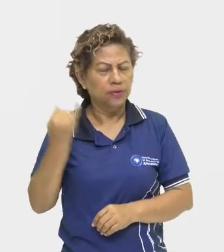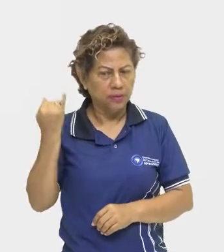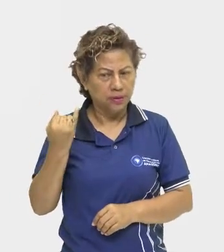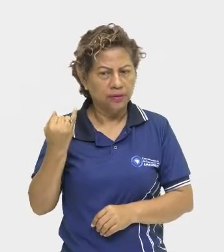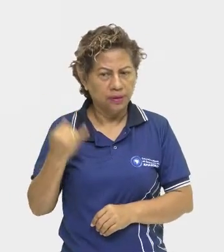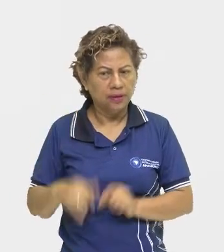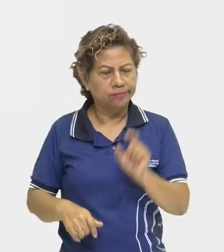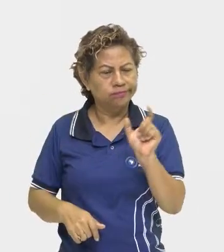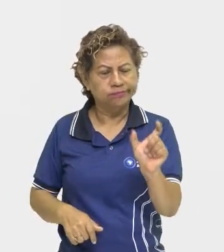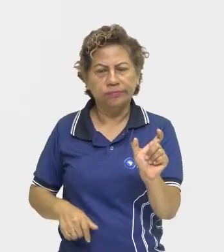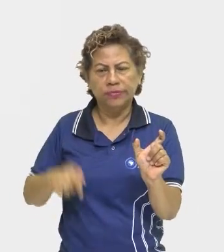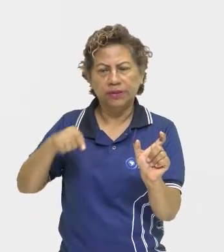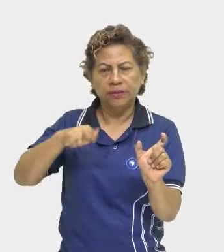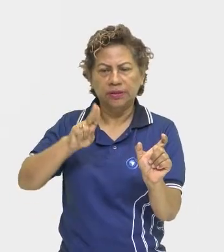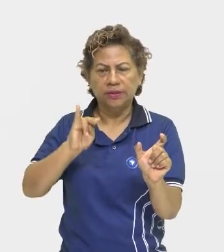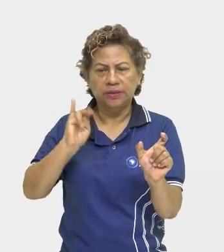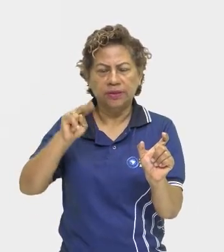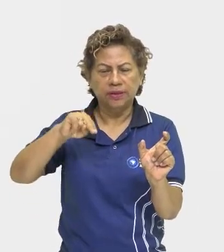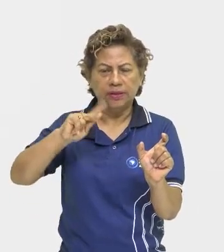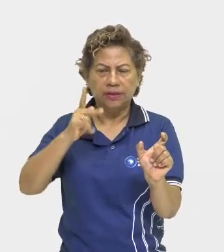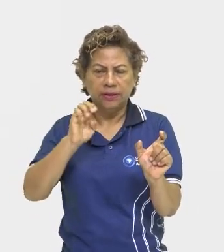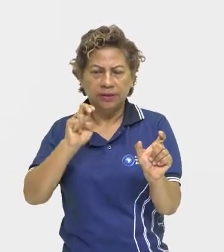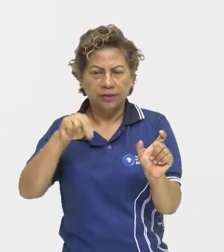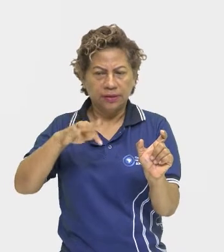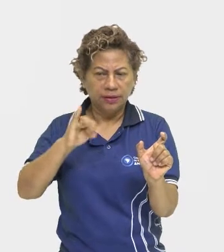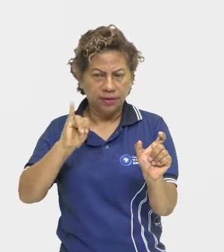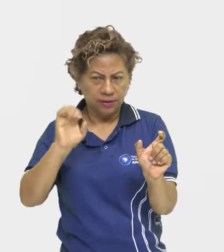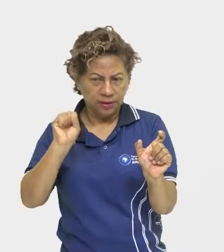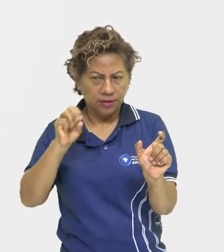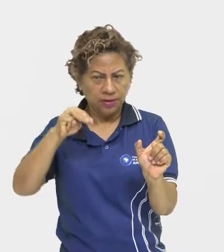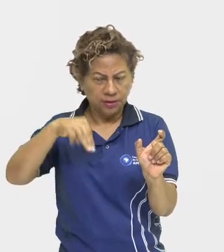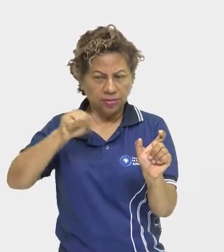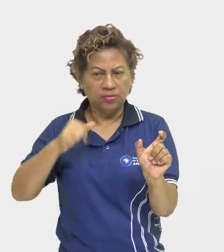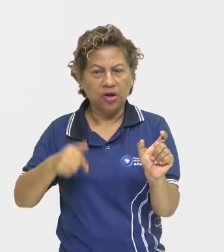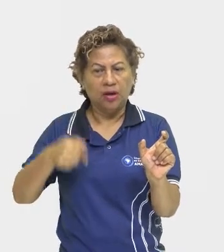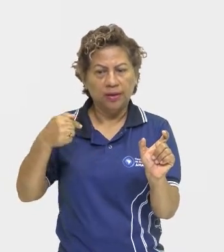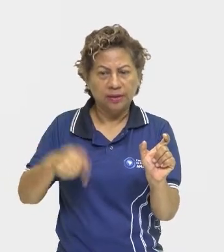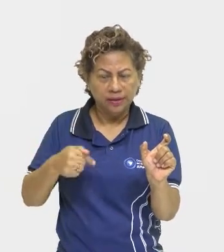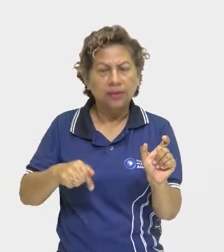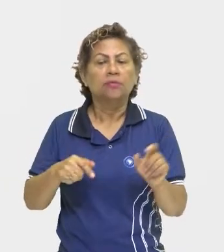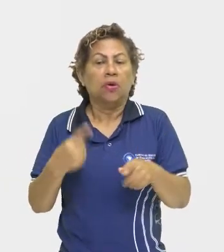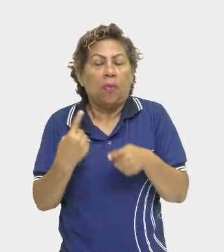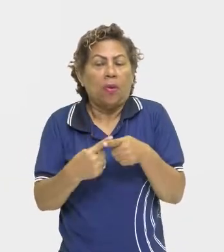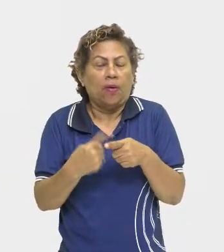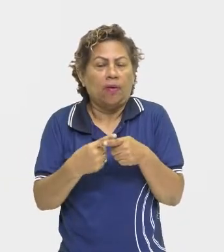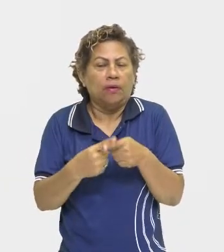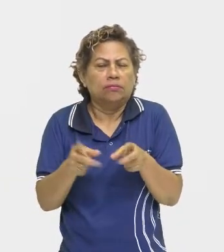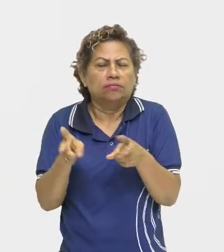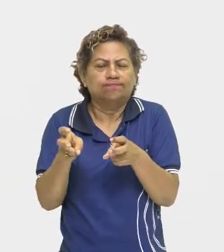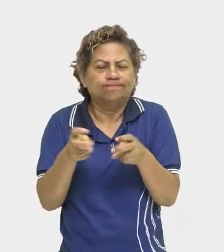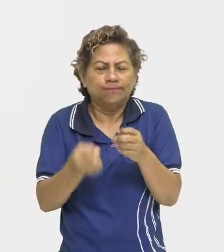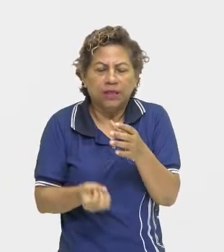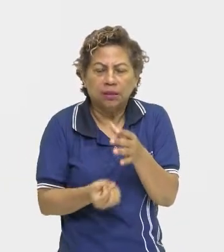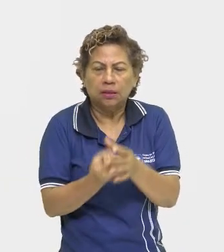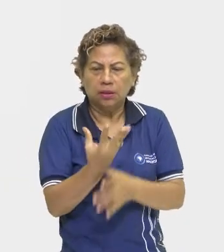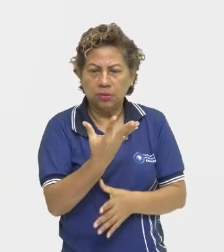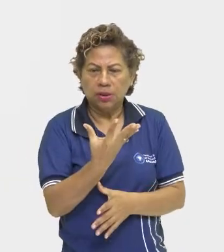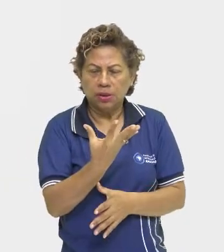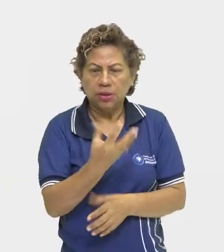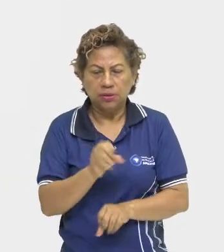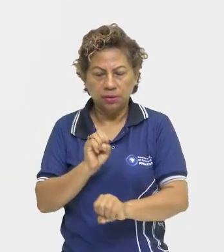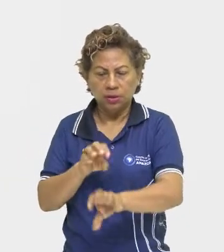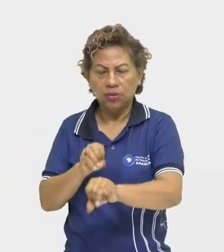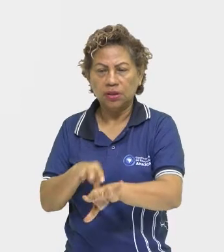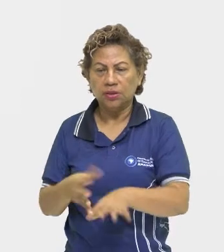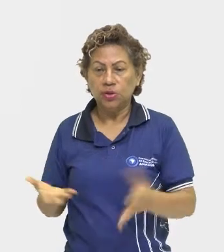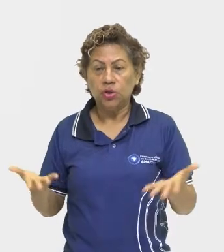literatura dos jesuítas, literatura de catequese? Porque é aí que reside a gênese, a origem da educação que